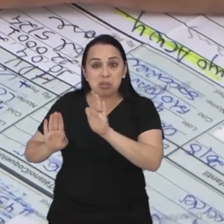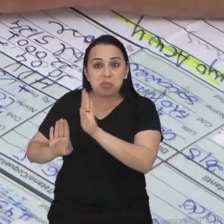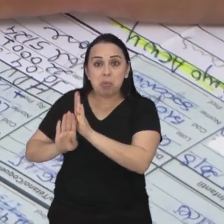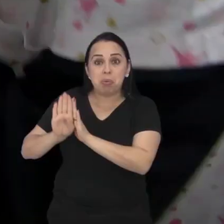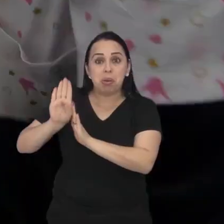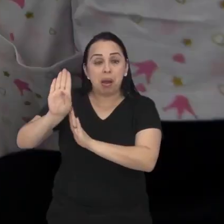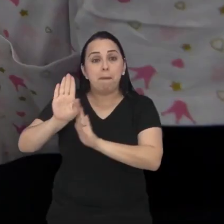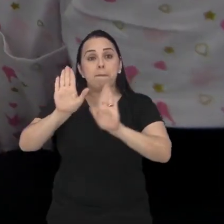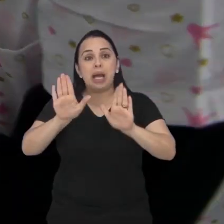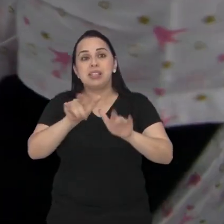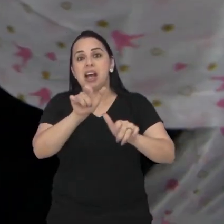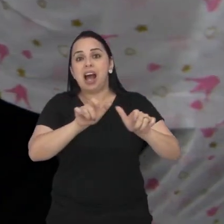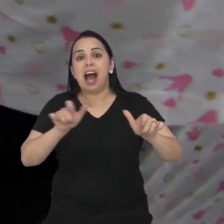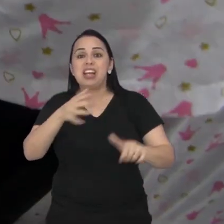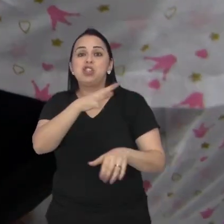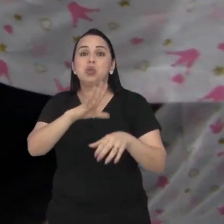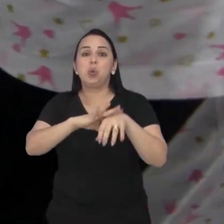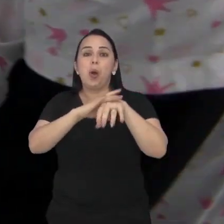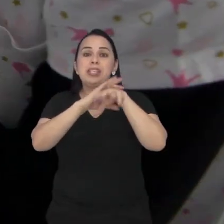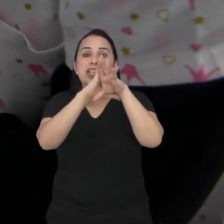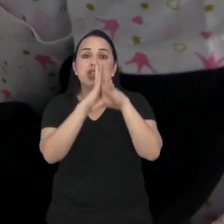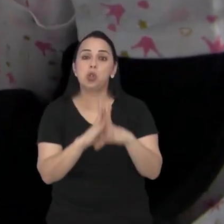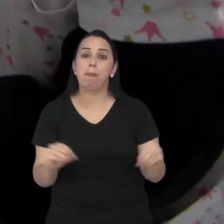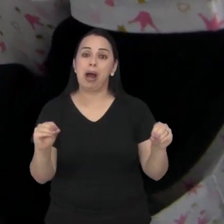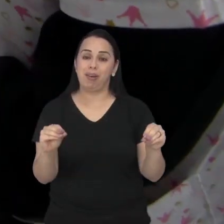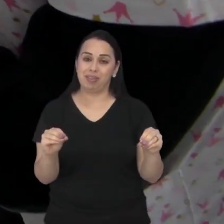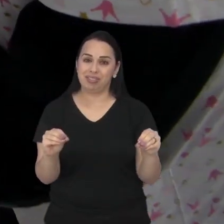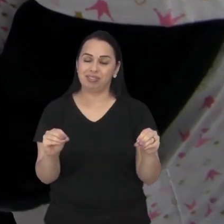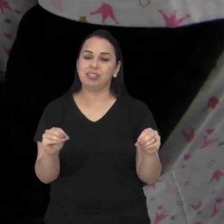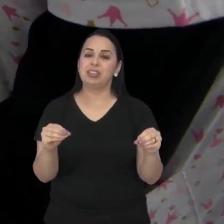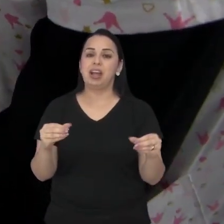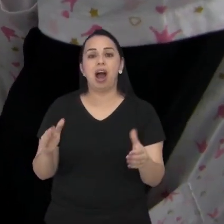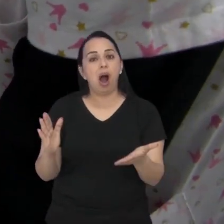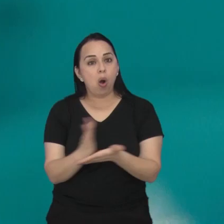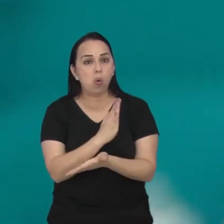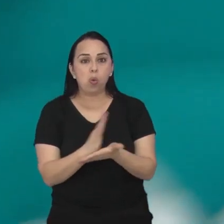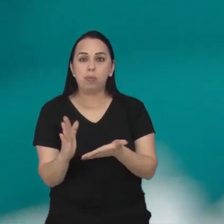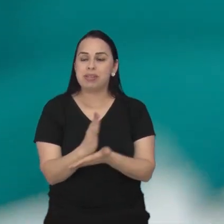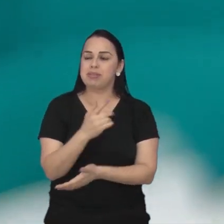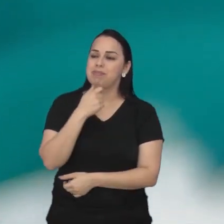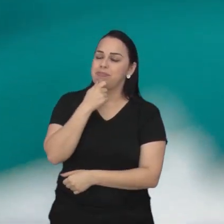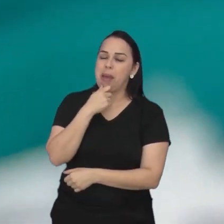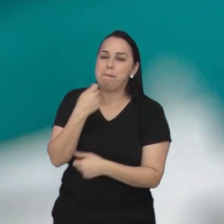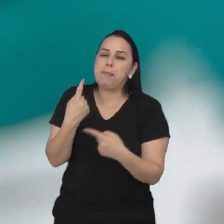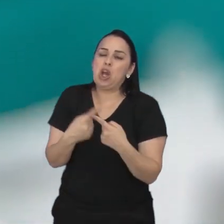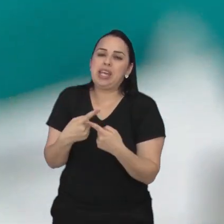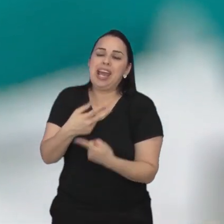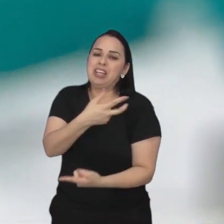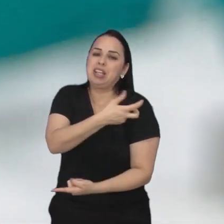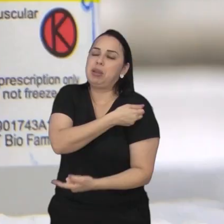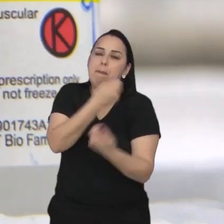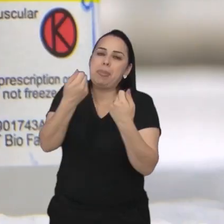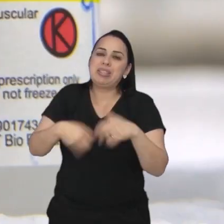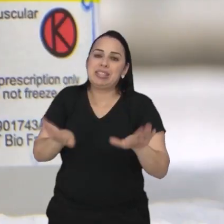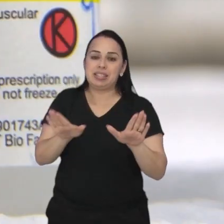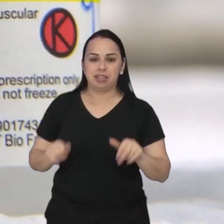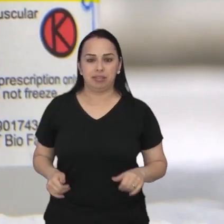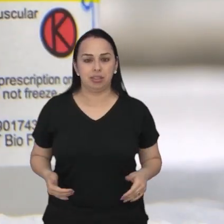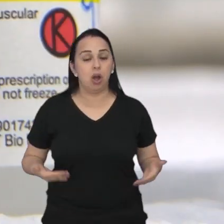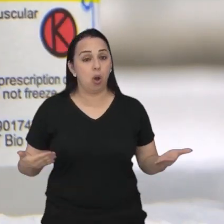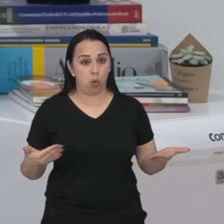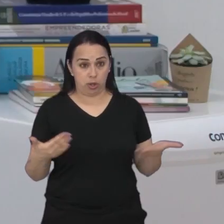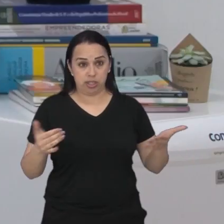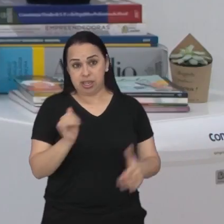vacinação com a prevenção em alta para algumas doenças muitas pessoas não veem razão de se